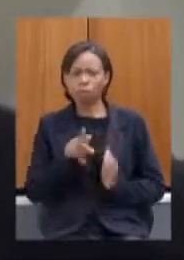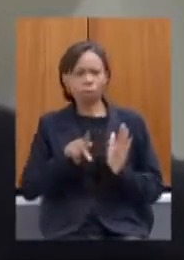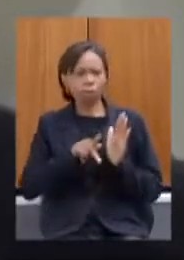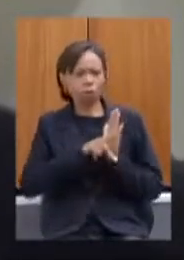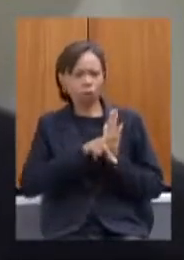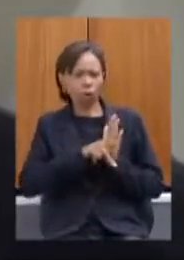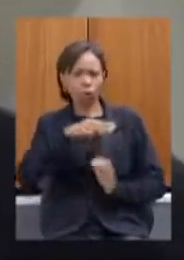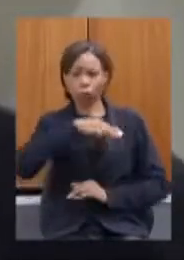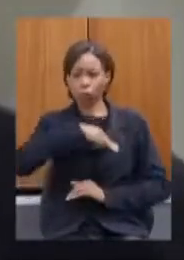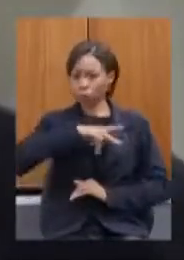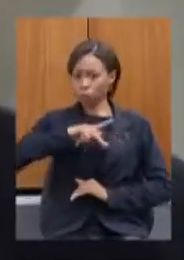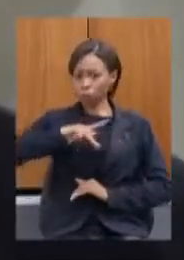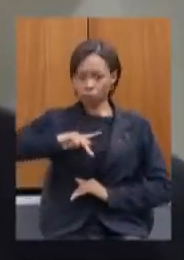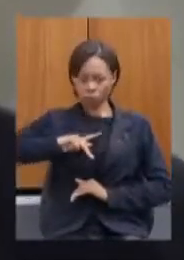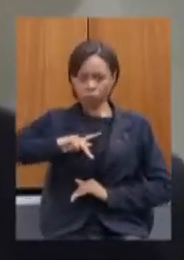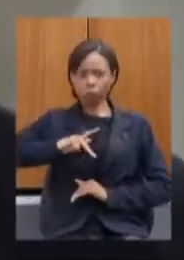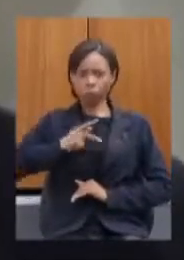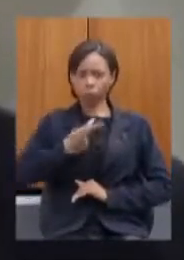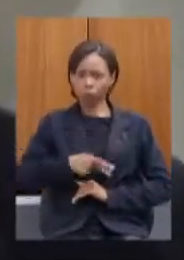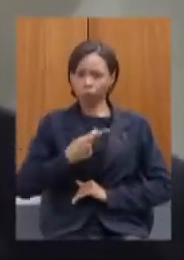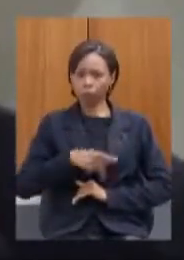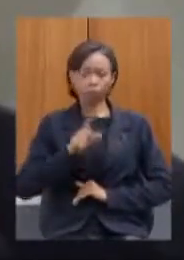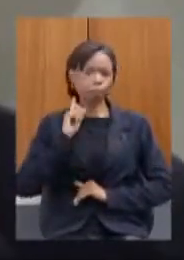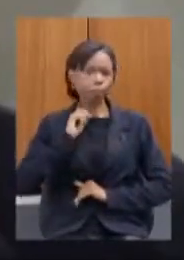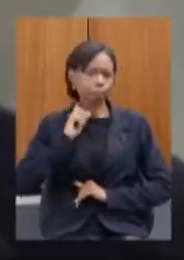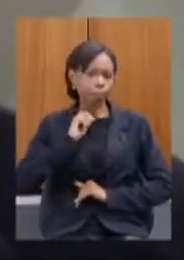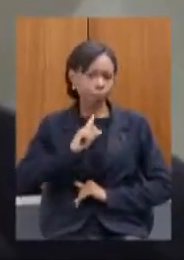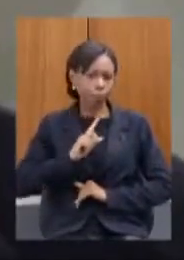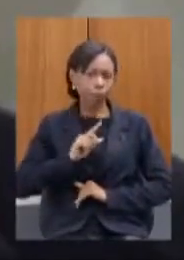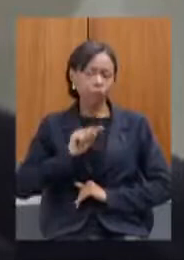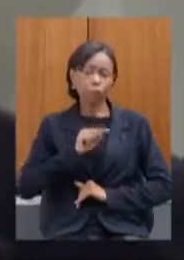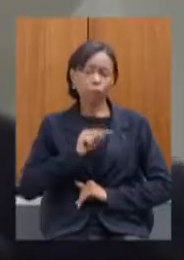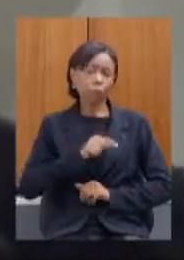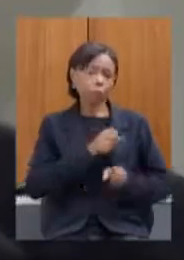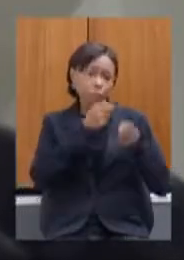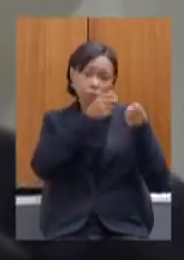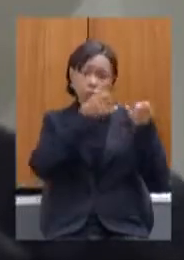do Ministério Público do Estado de Minas de definir